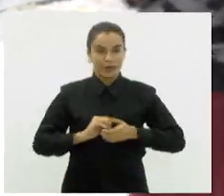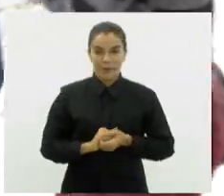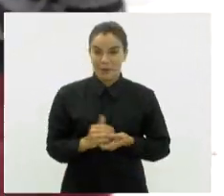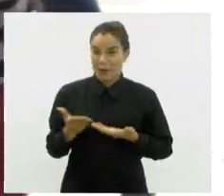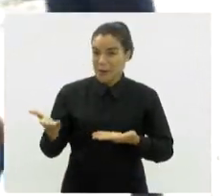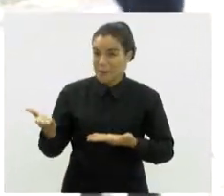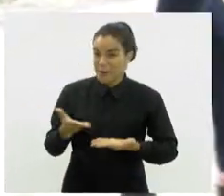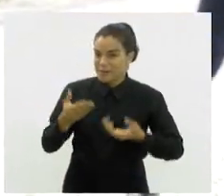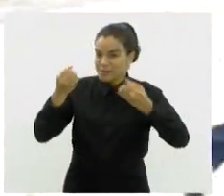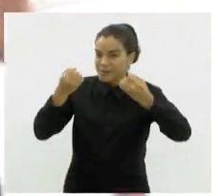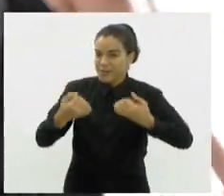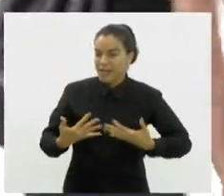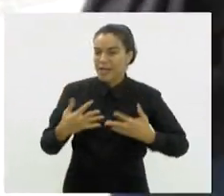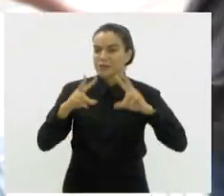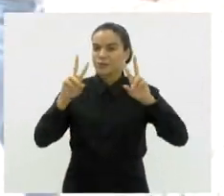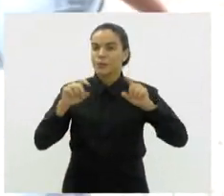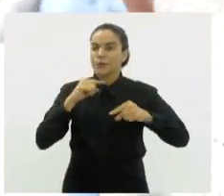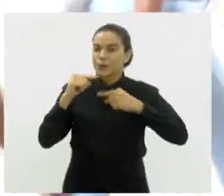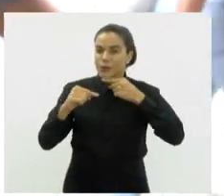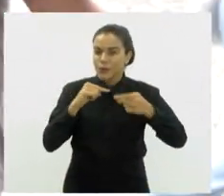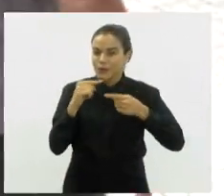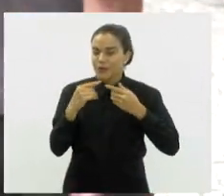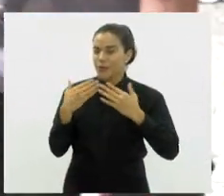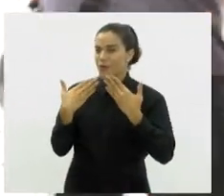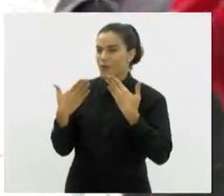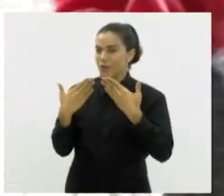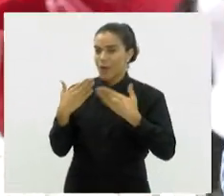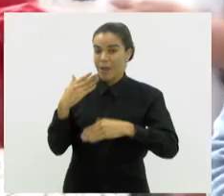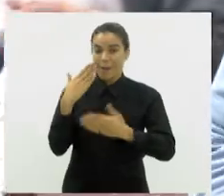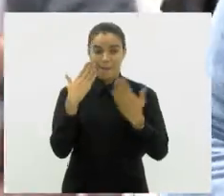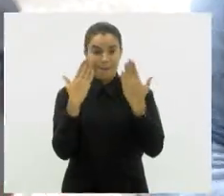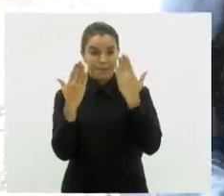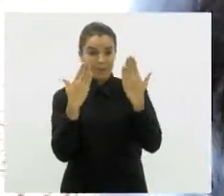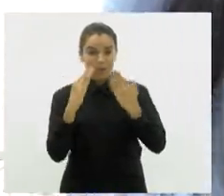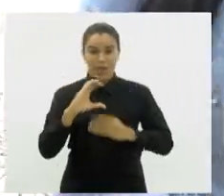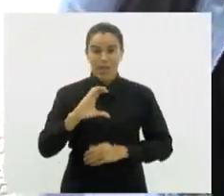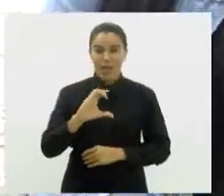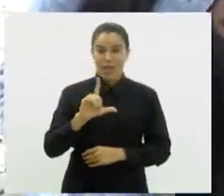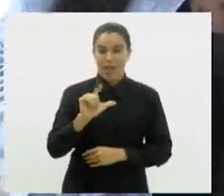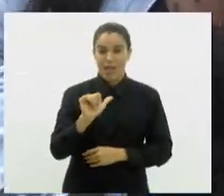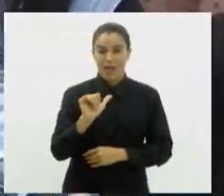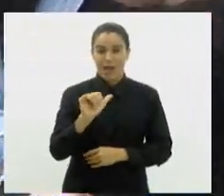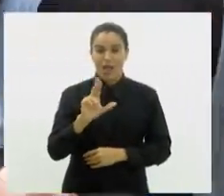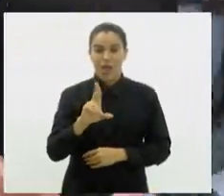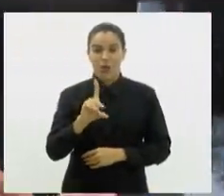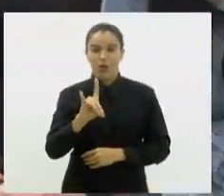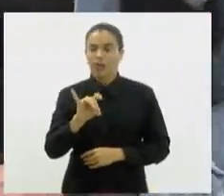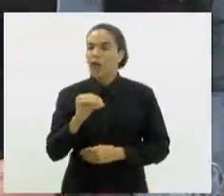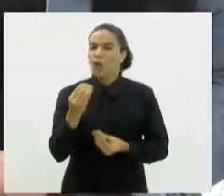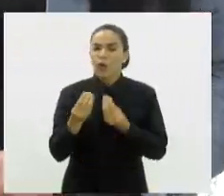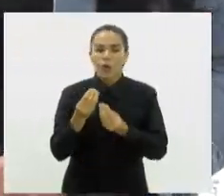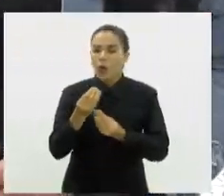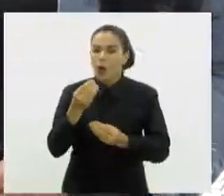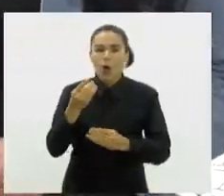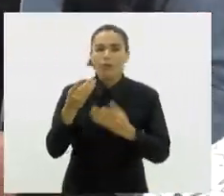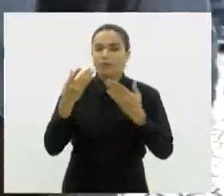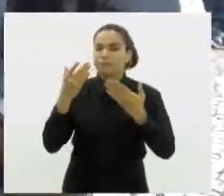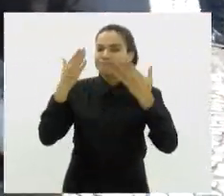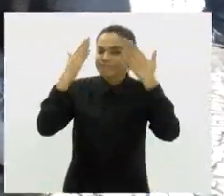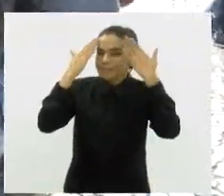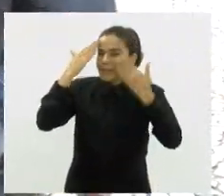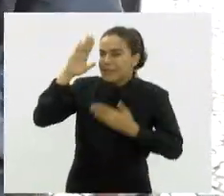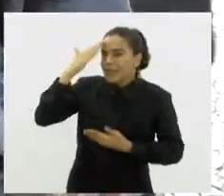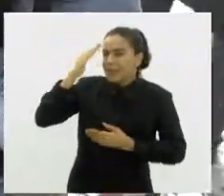essas dúvidas a respeito do transtorno, nós vamos conversar com a psicóloga Cláudia Mello. Doutora, como identificar esse transtorno, levando em